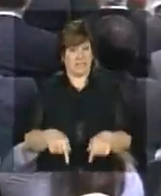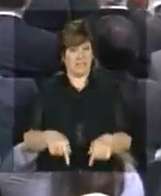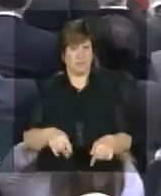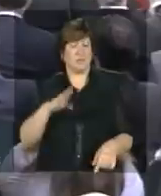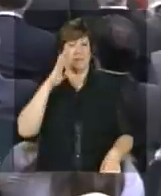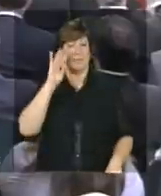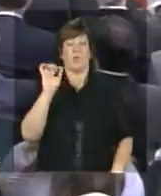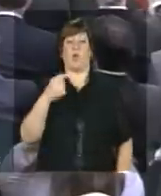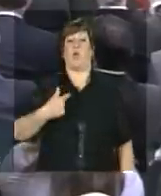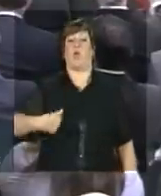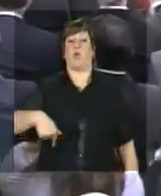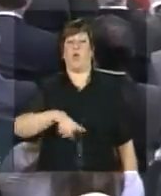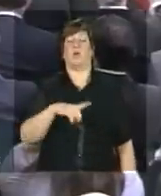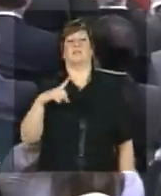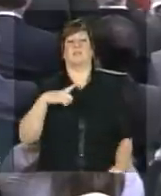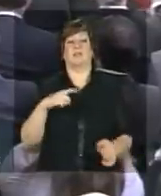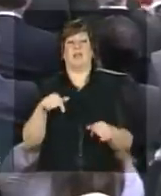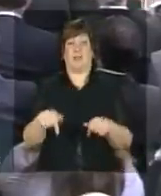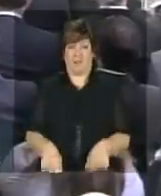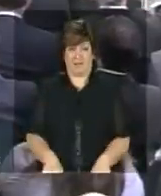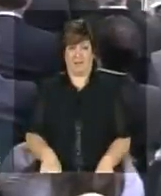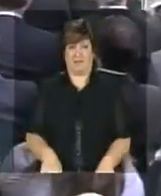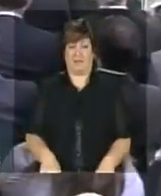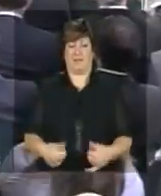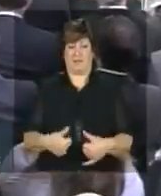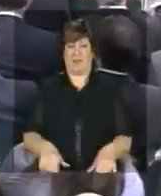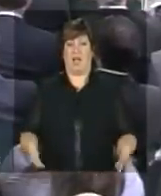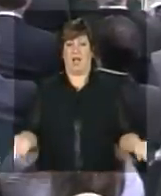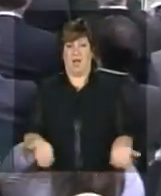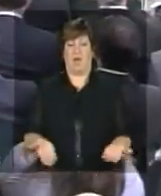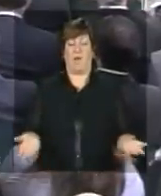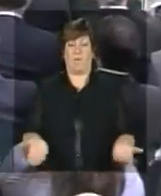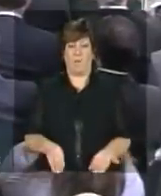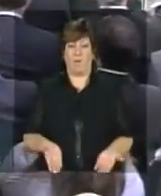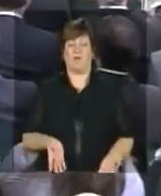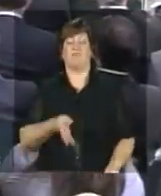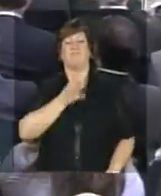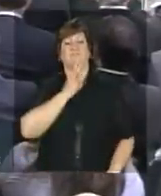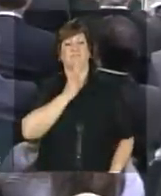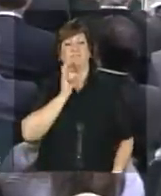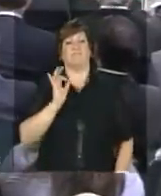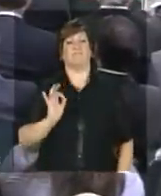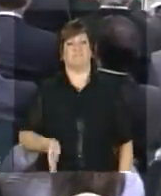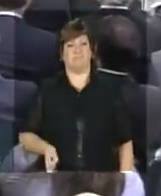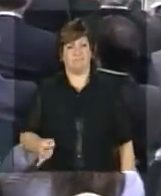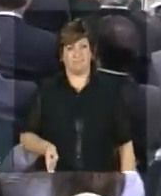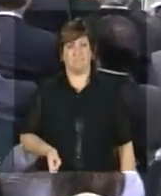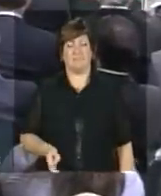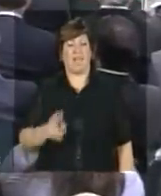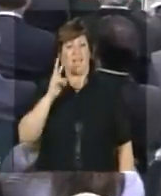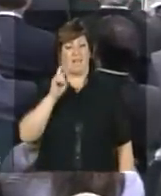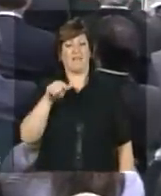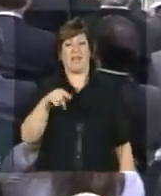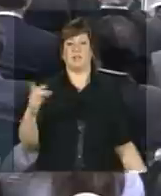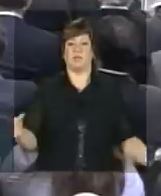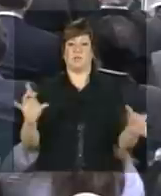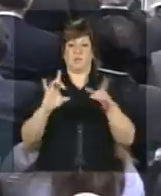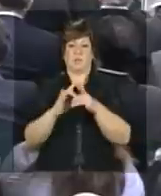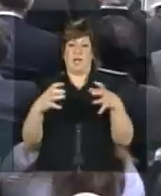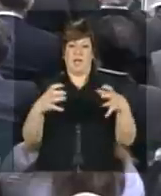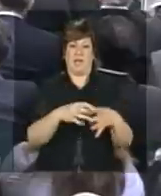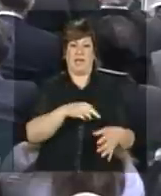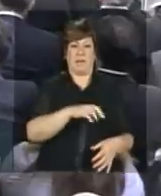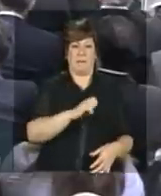é o que nós estamos aqui reconhecendo ao ver esse casamento entre